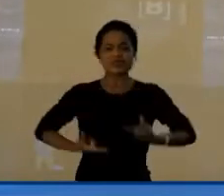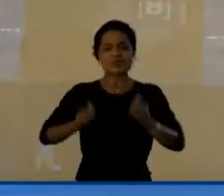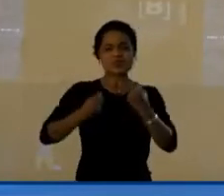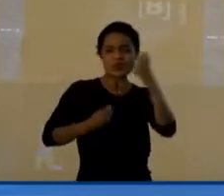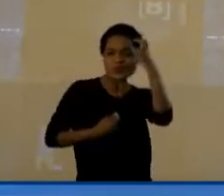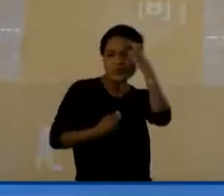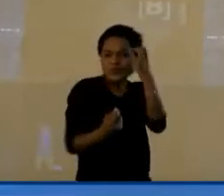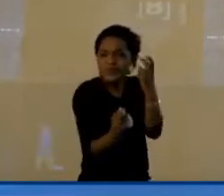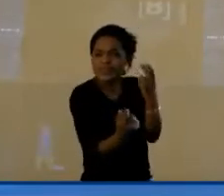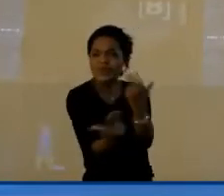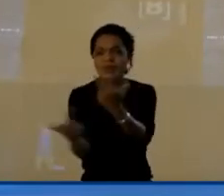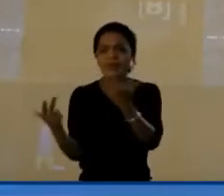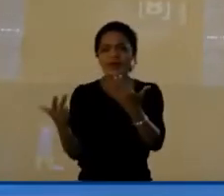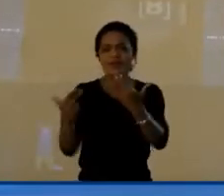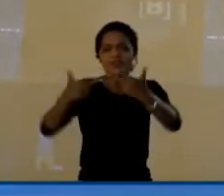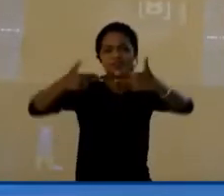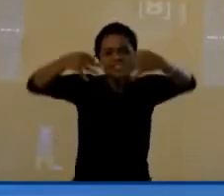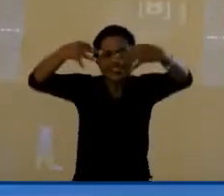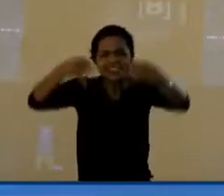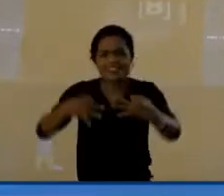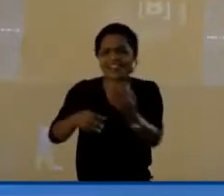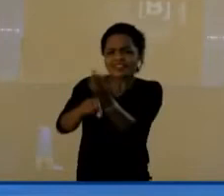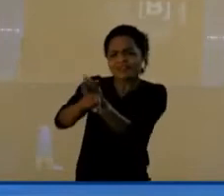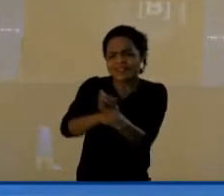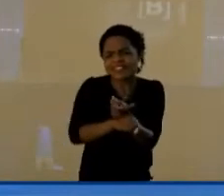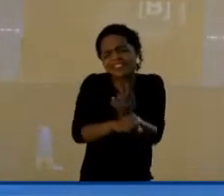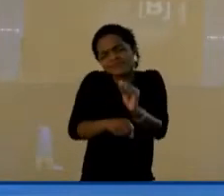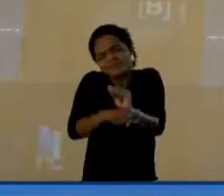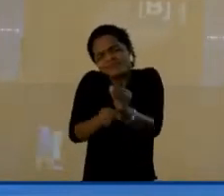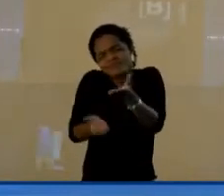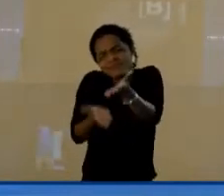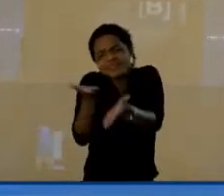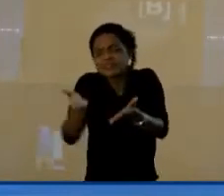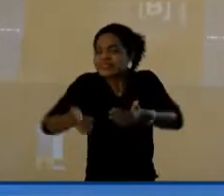fazer a coisa certa, de oferecer para o paciente aquilo que havia de melhor.